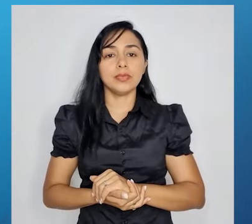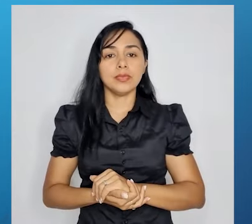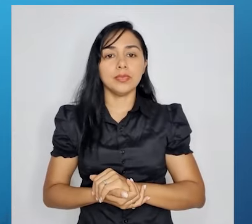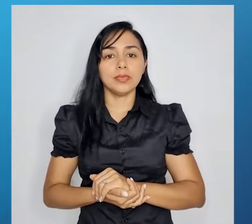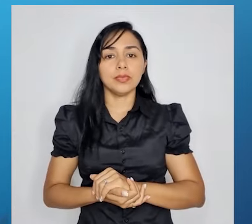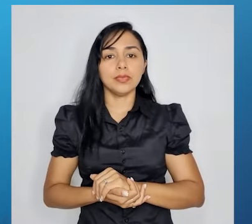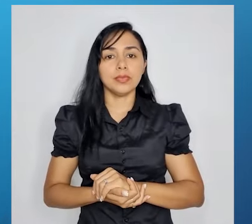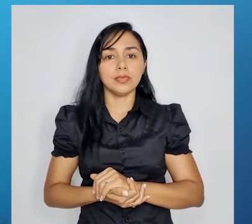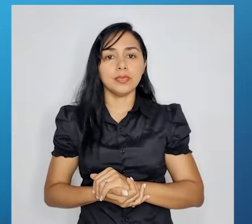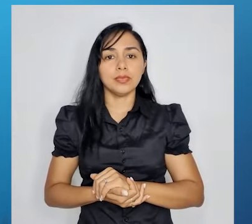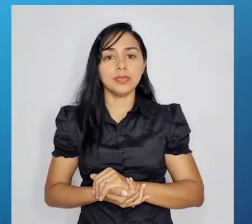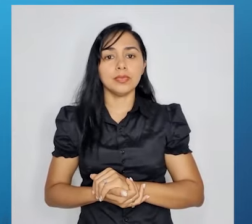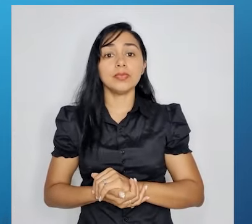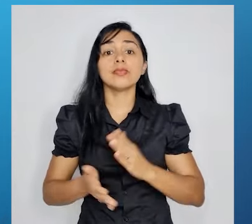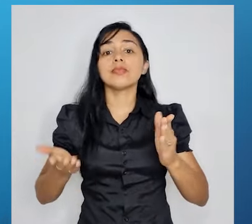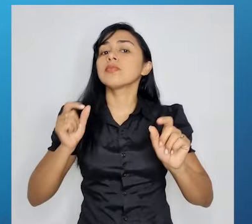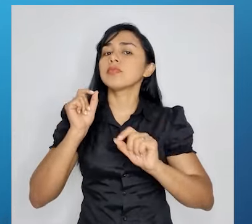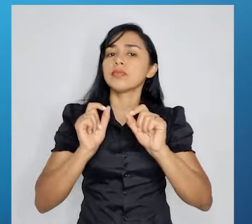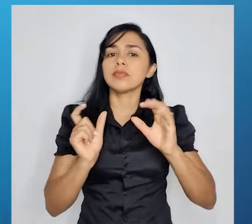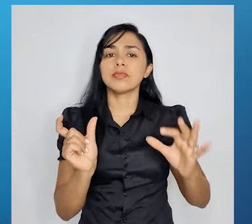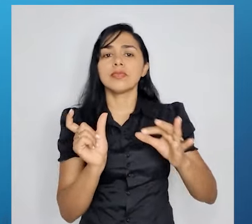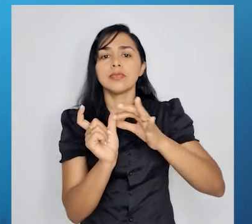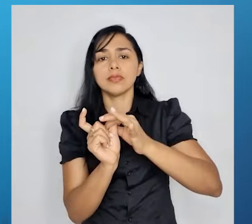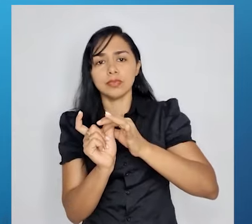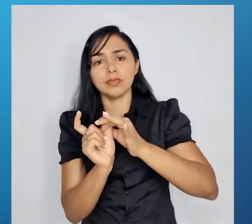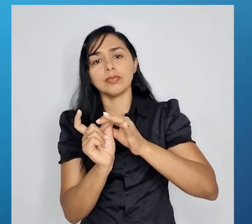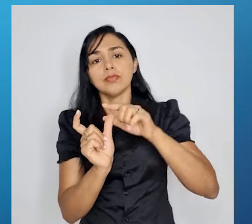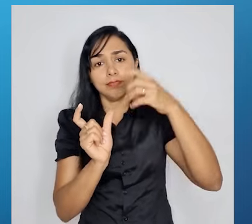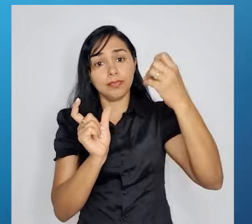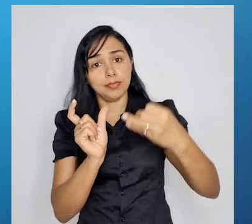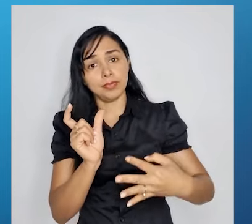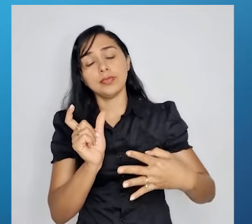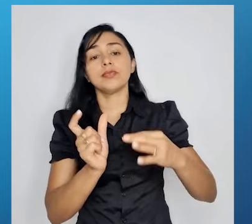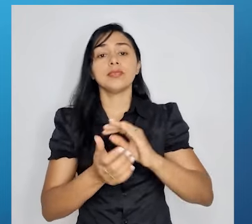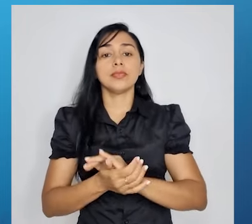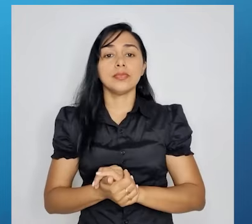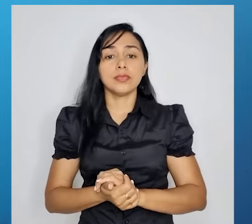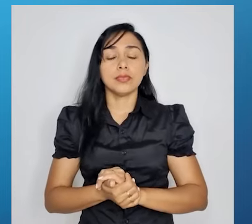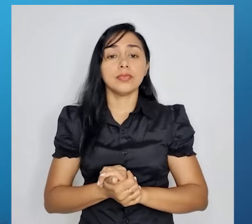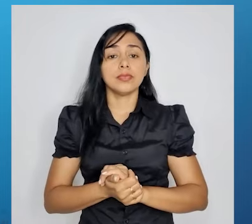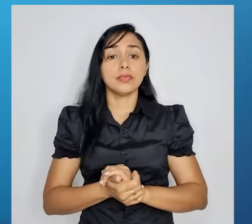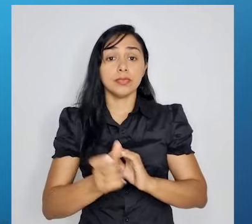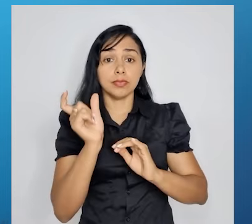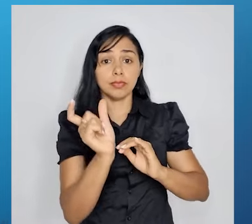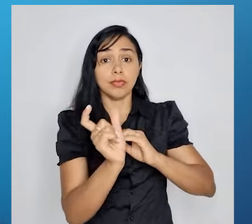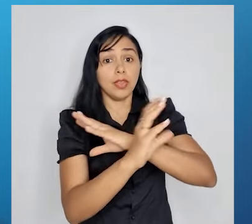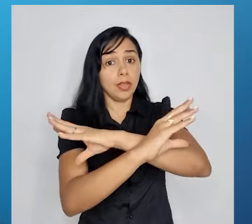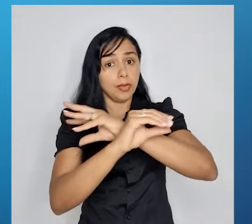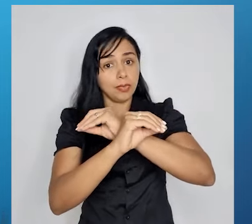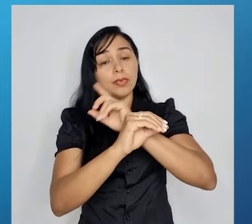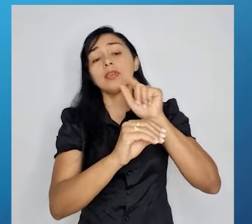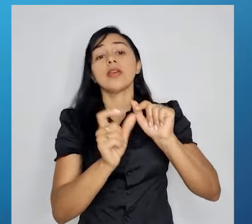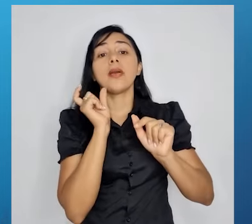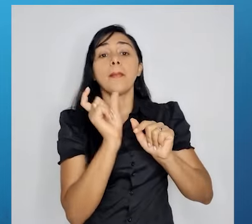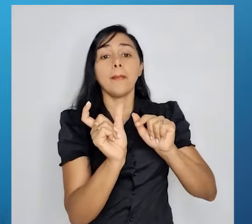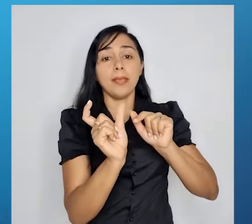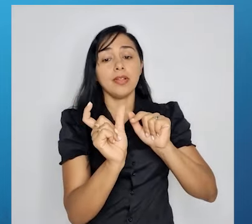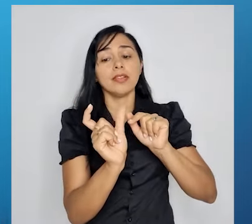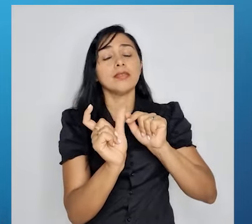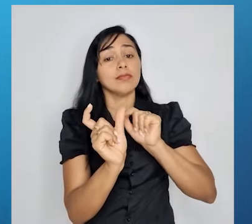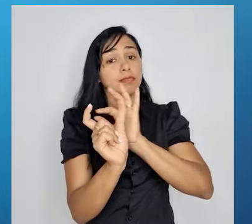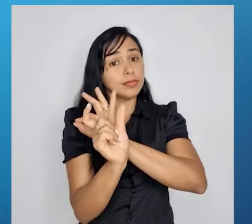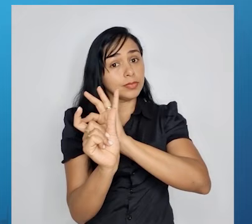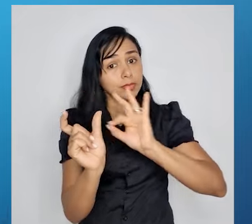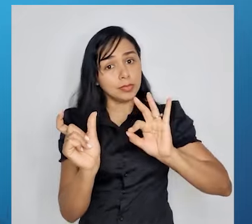Então, o que é conjunção, professor? Conjunção são esses termos que estão sublinhados em